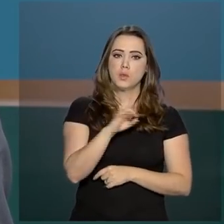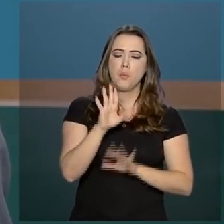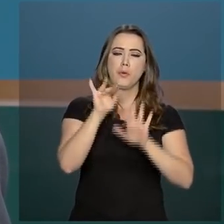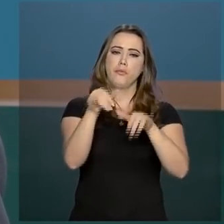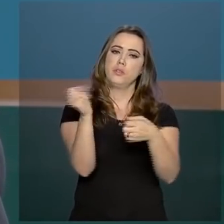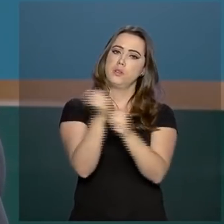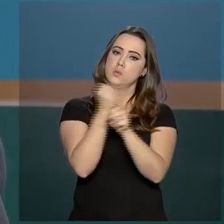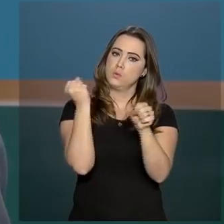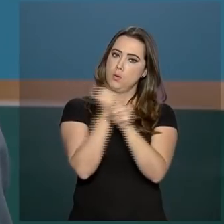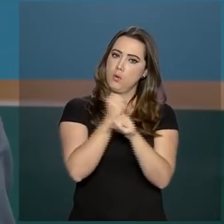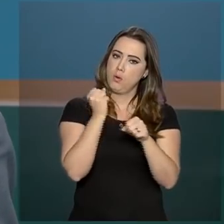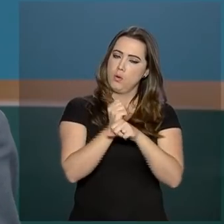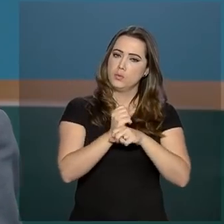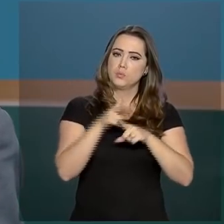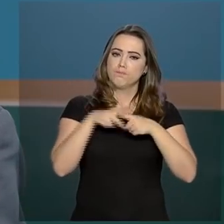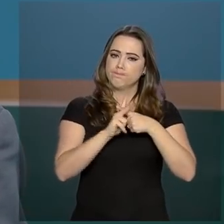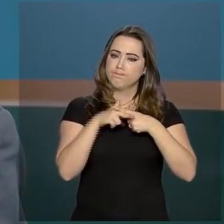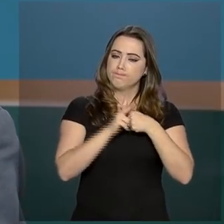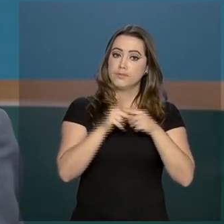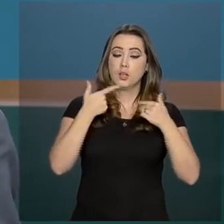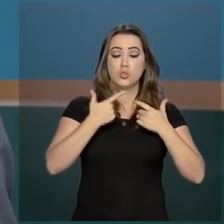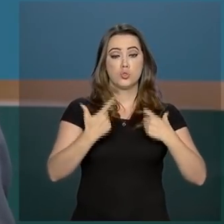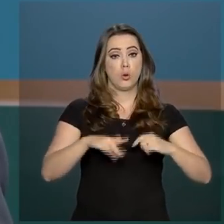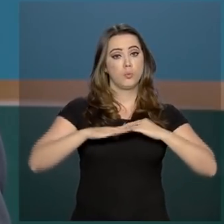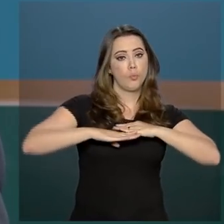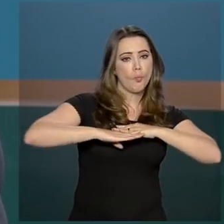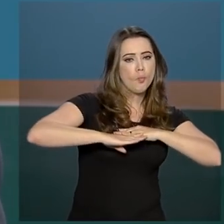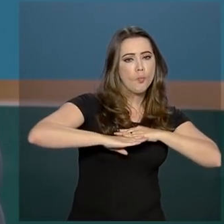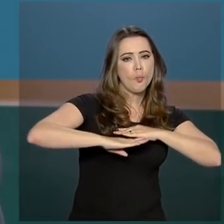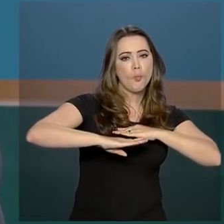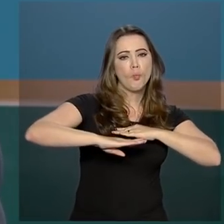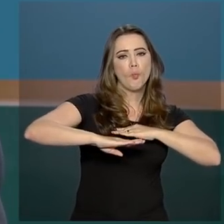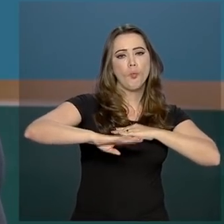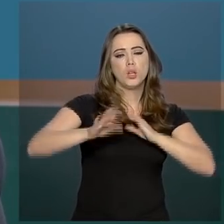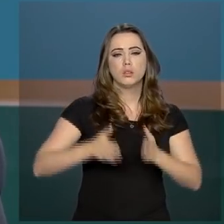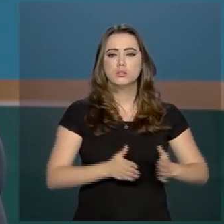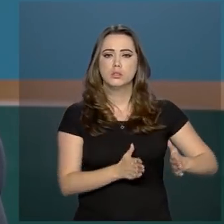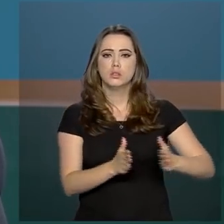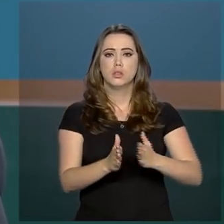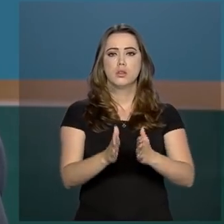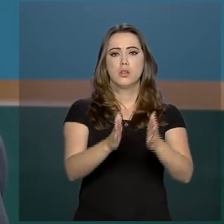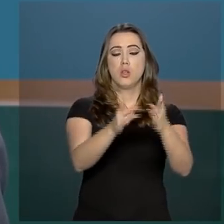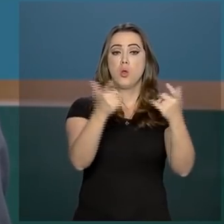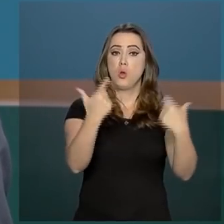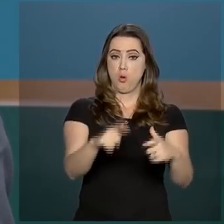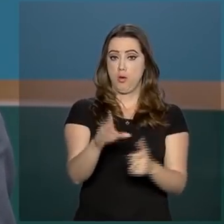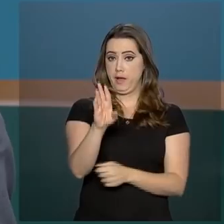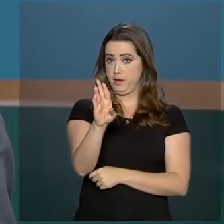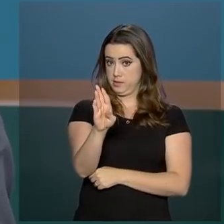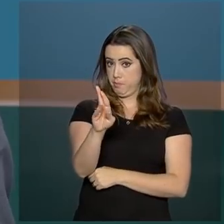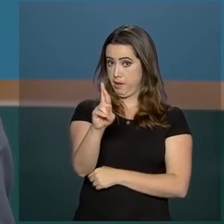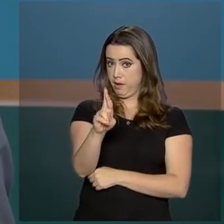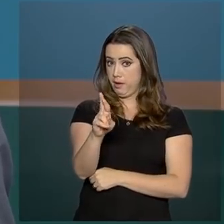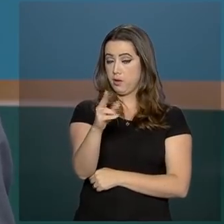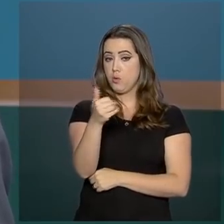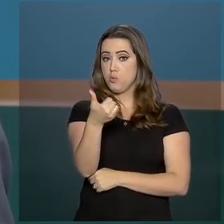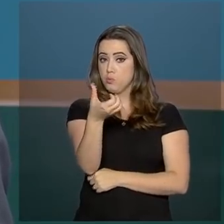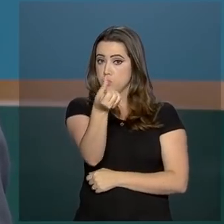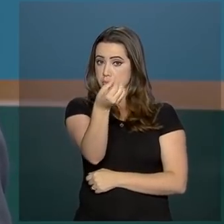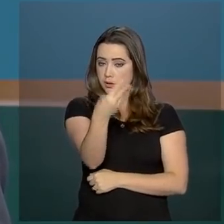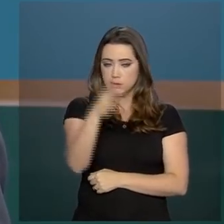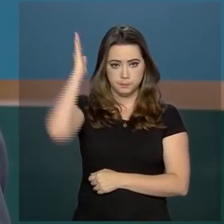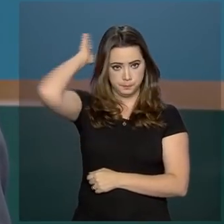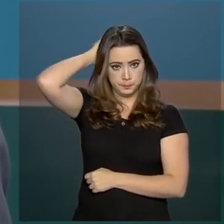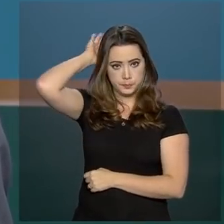para a conclusão de obras e manutenção de rodovias. Entre elas, a conclusão da BR-163 no Pará e a